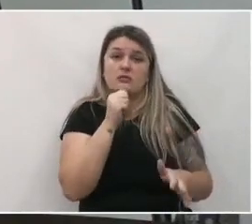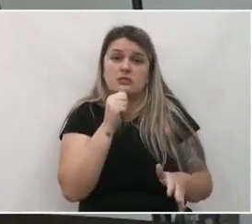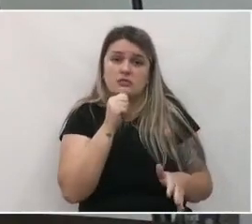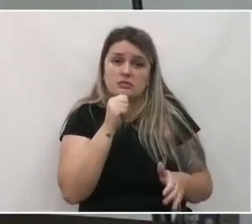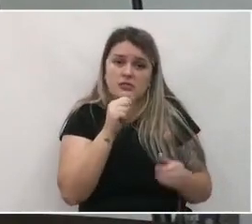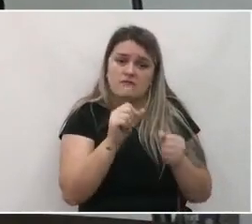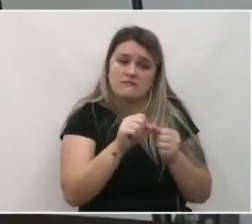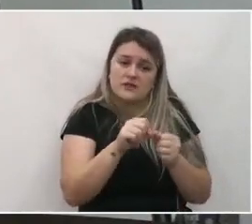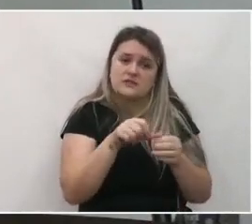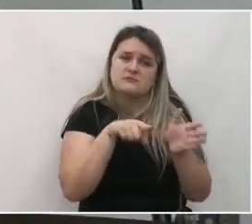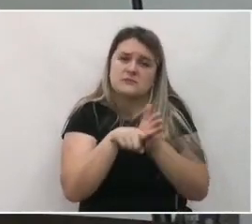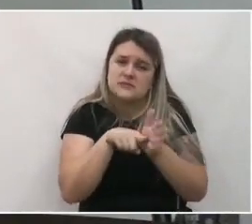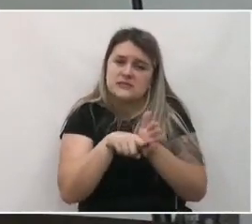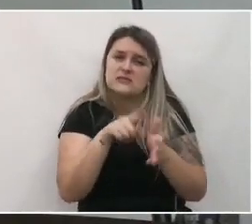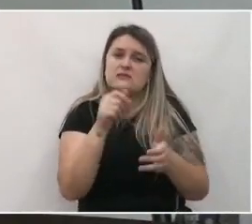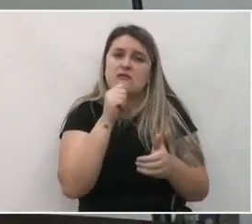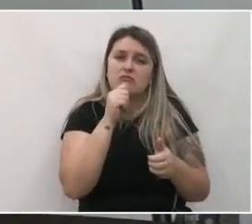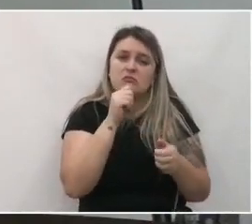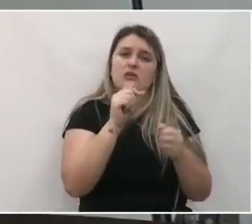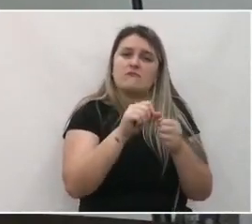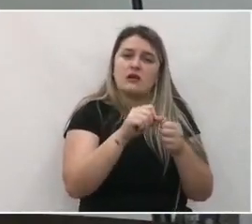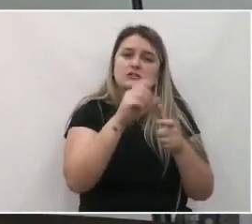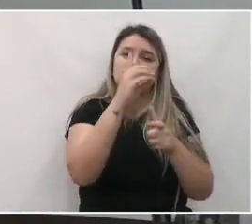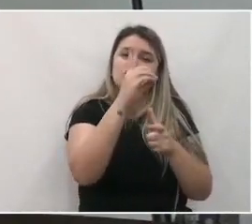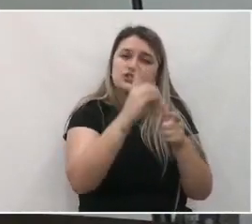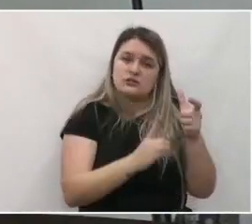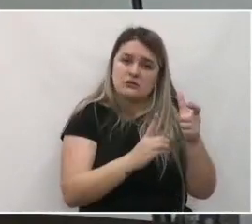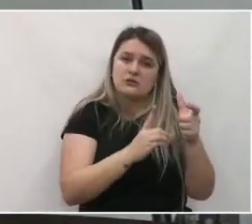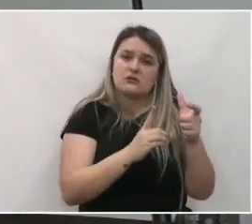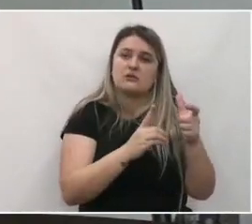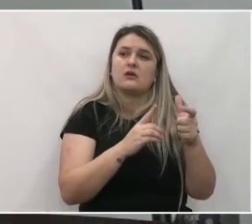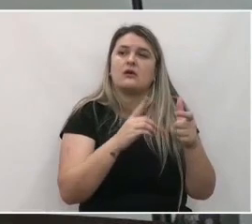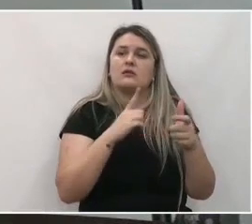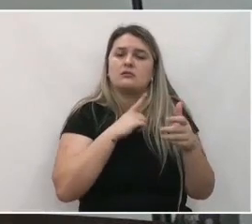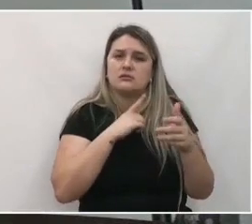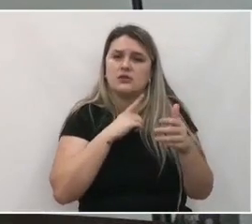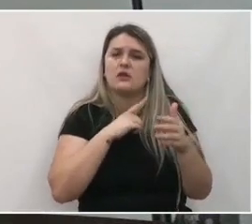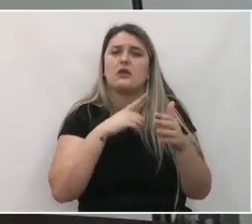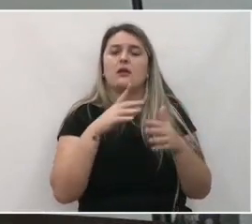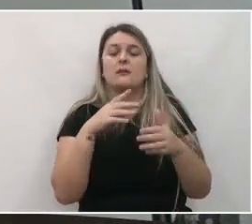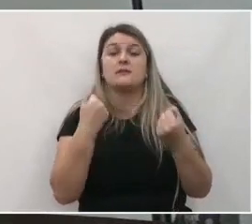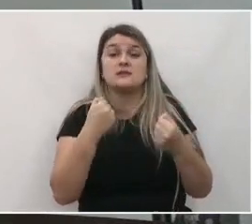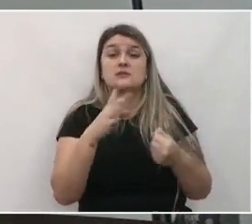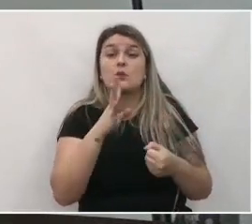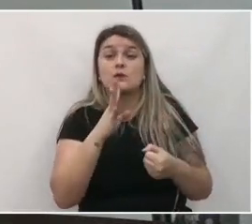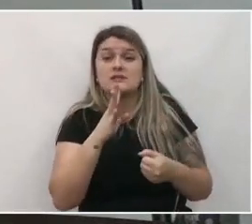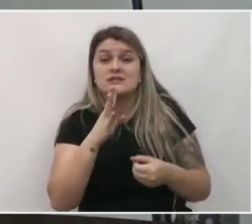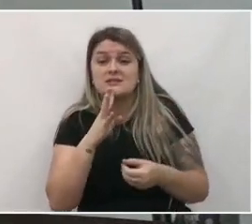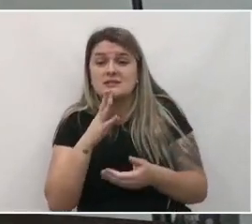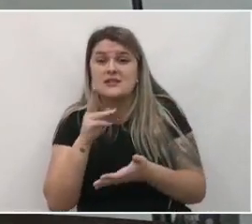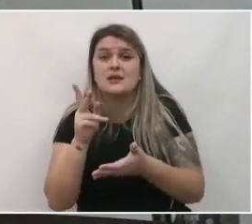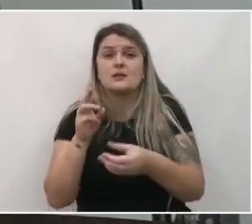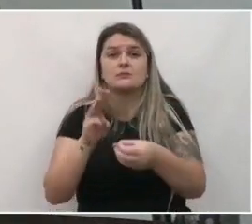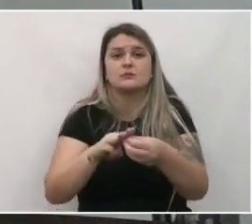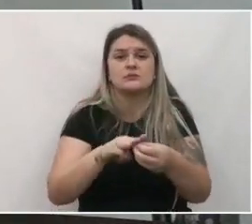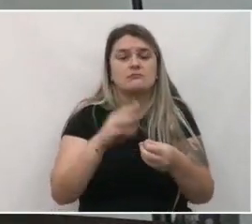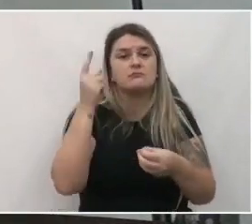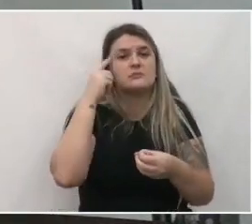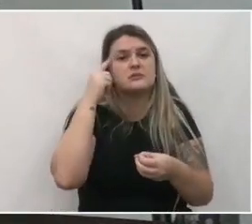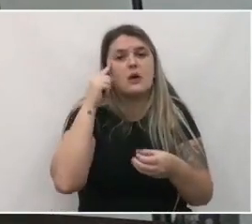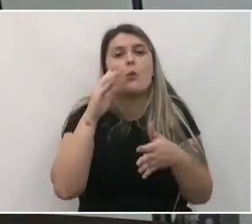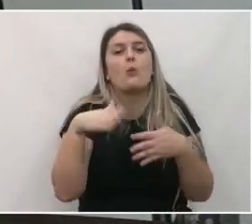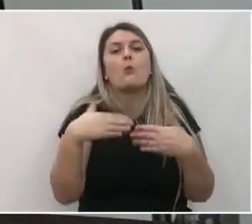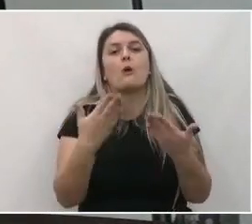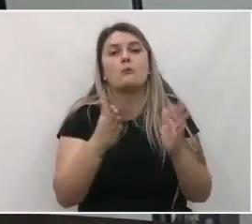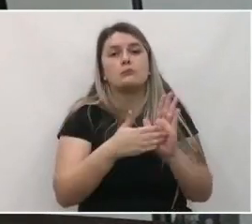está fazendo, por exemplo, o diagnóstico. Então, gente ainda tem que ter todo o conhecimento da realidade do município para poder pensar quais vão ser as